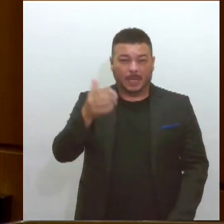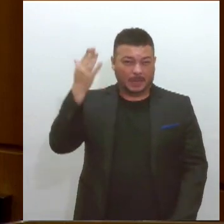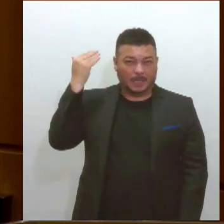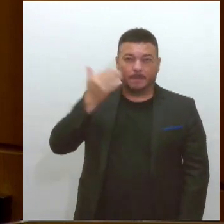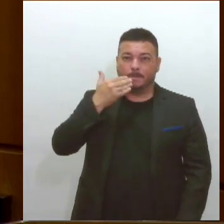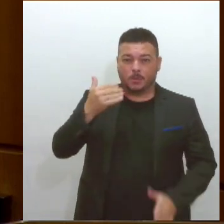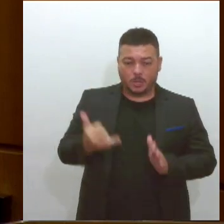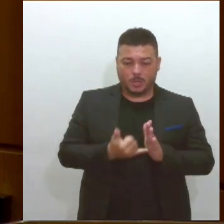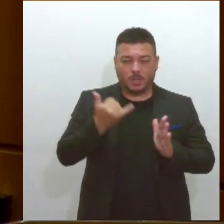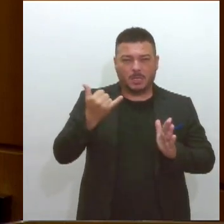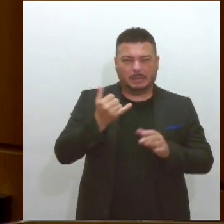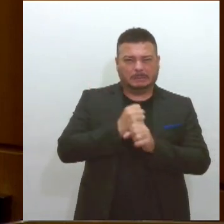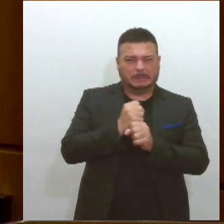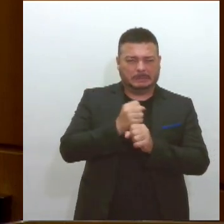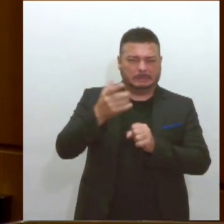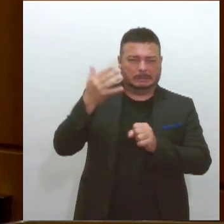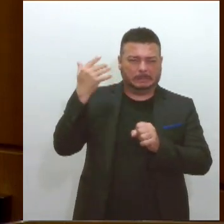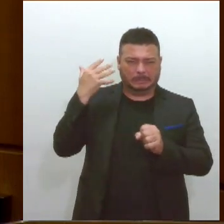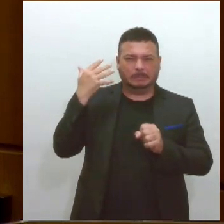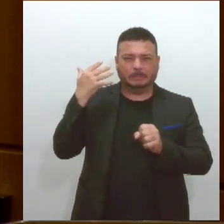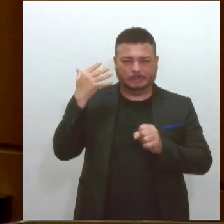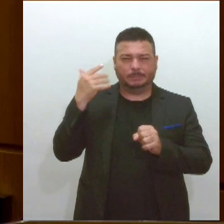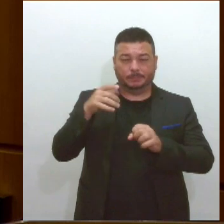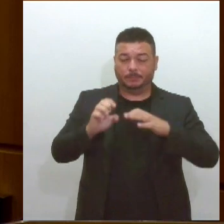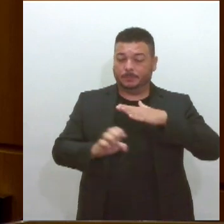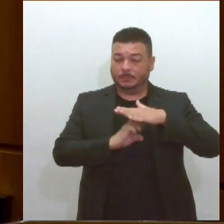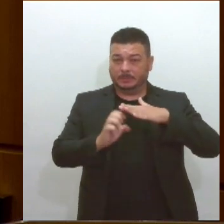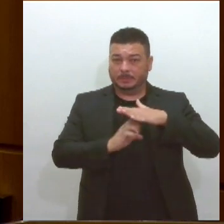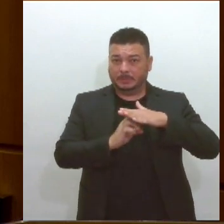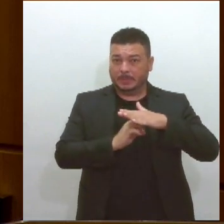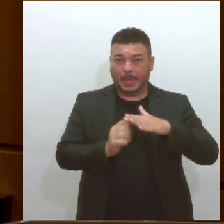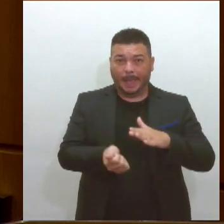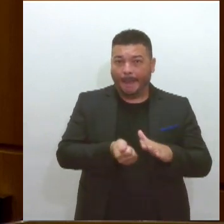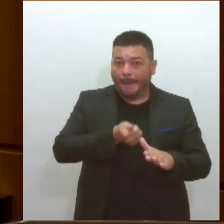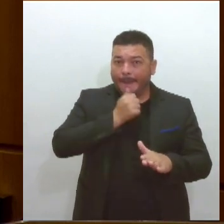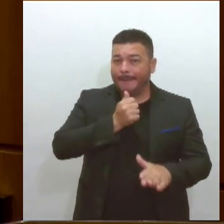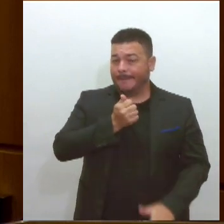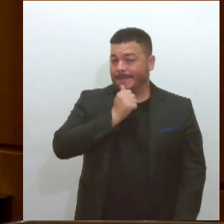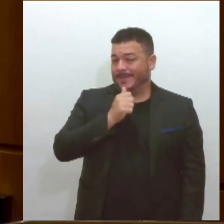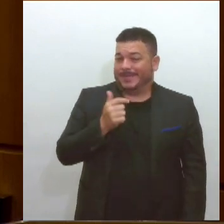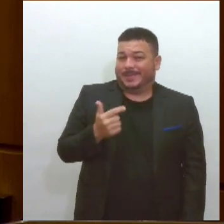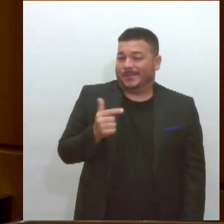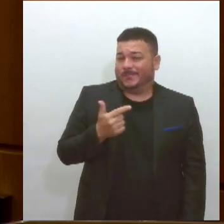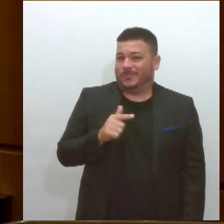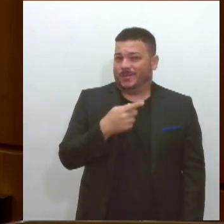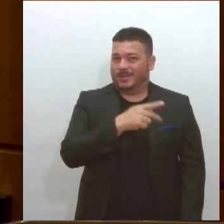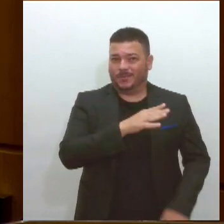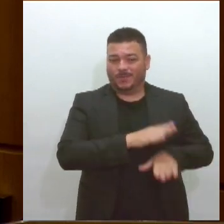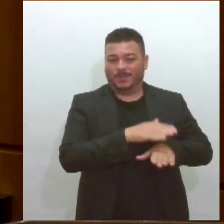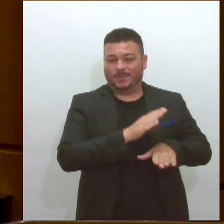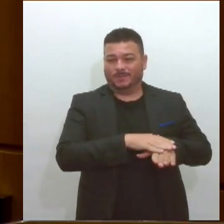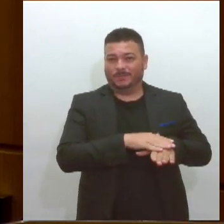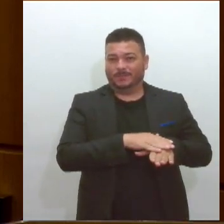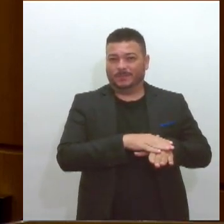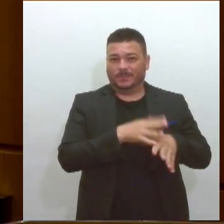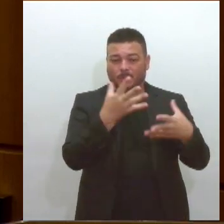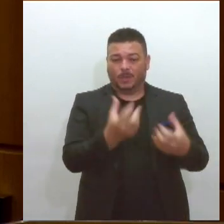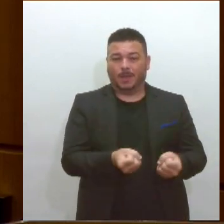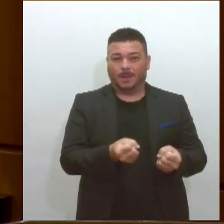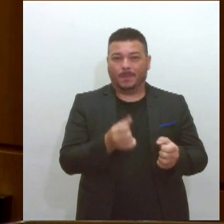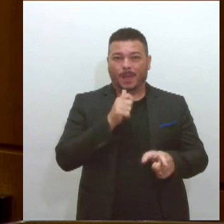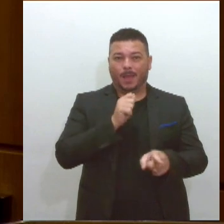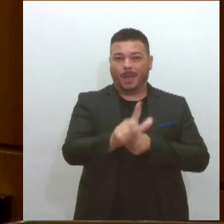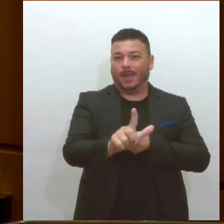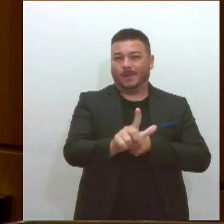há alguns anos, a empresa sequer tinha no seu KINAI autorização para alugar. Era um